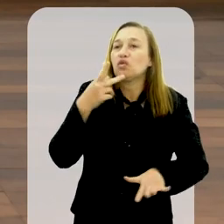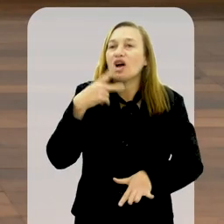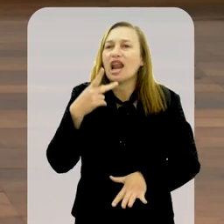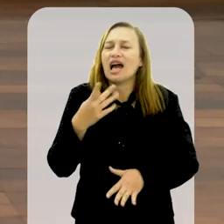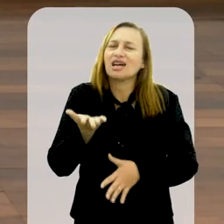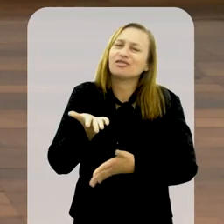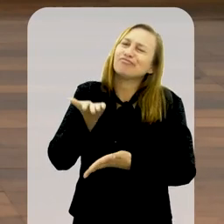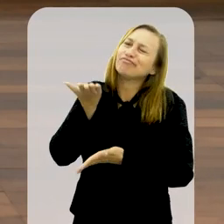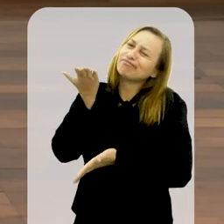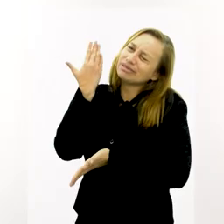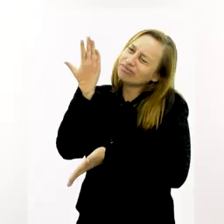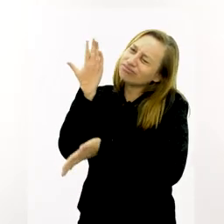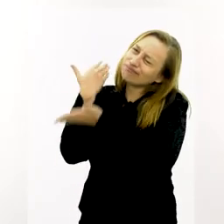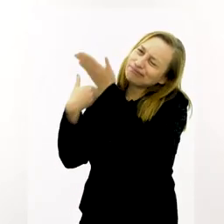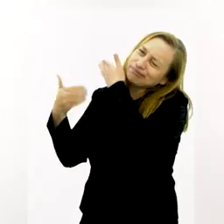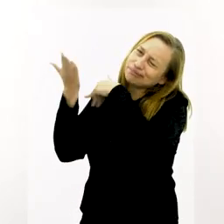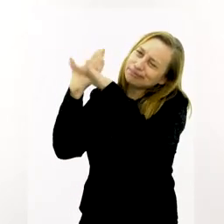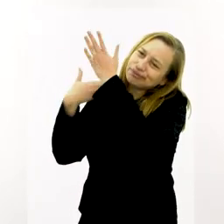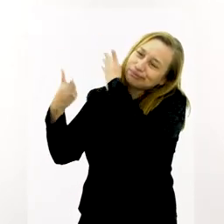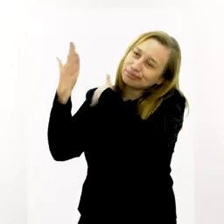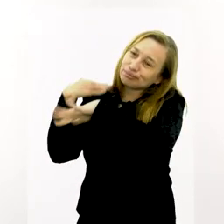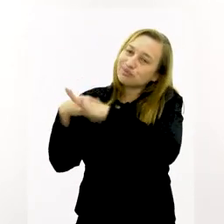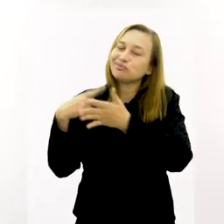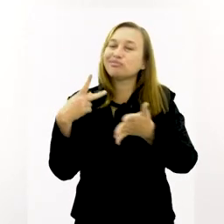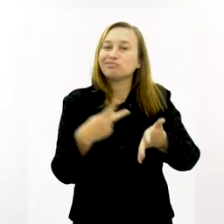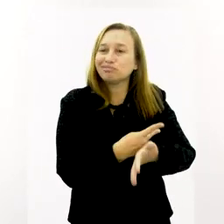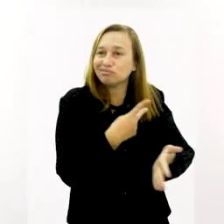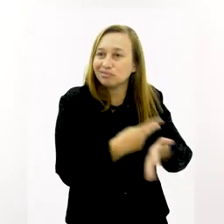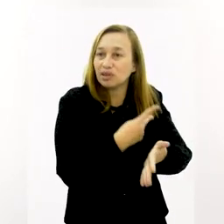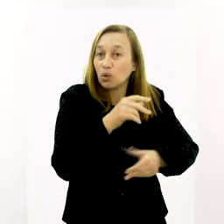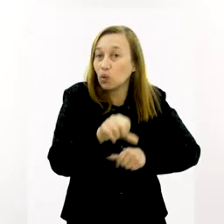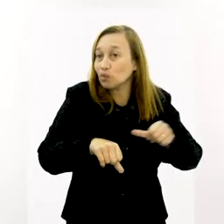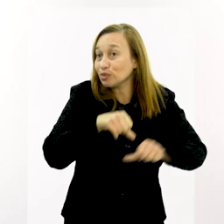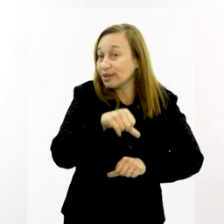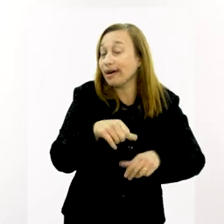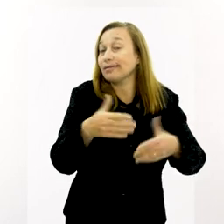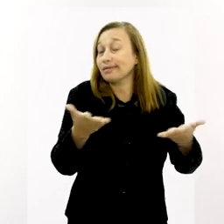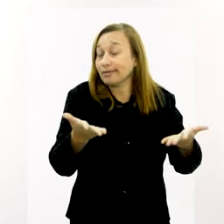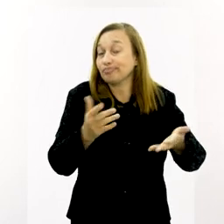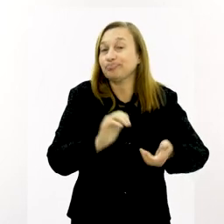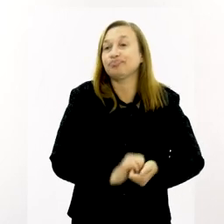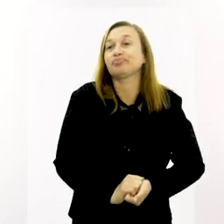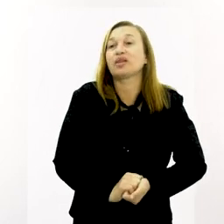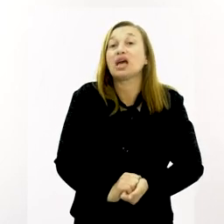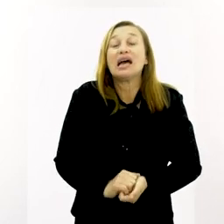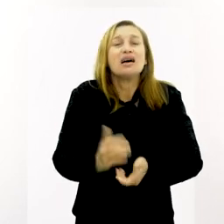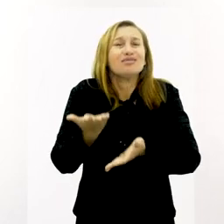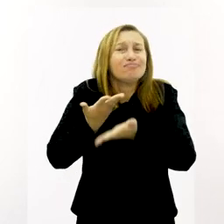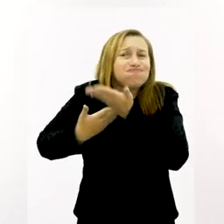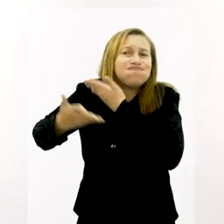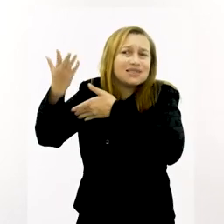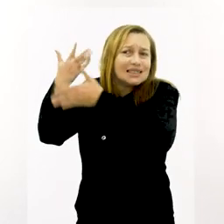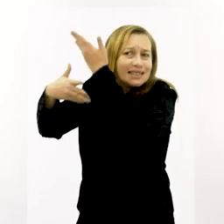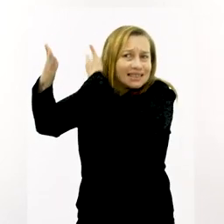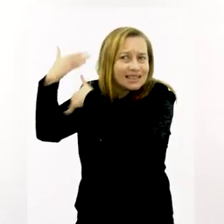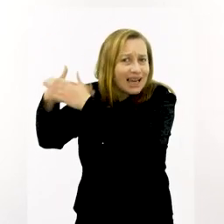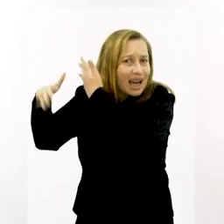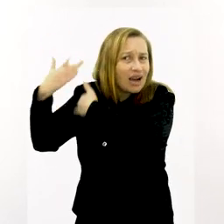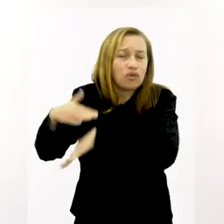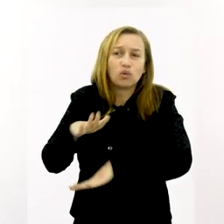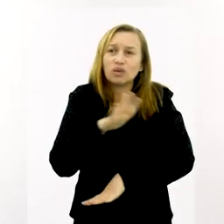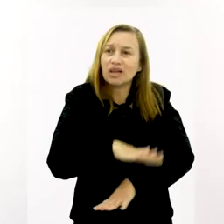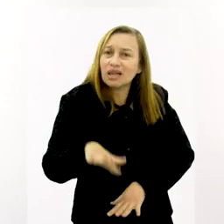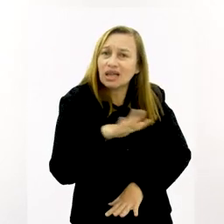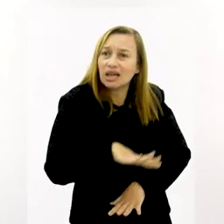dizer que antigamente, e foi um erro quando mudaram isso, né? Antigamente, quando a criança